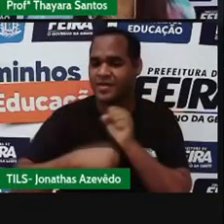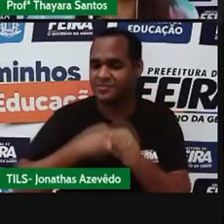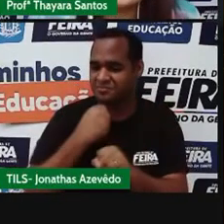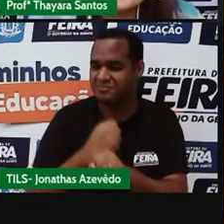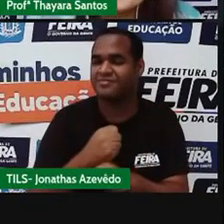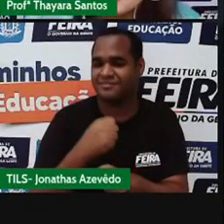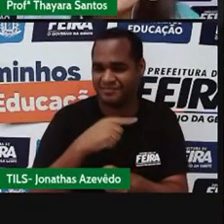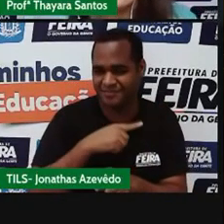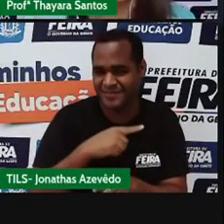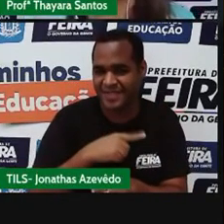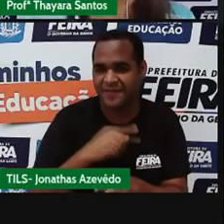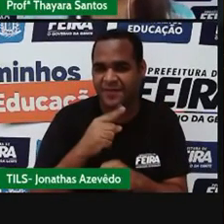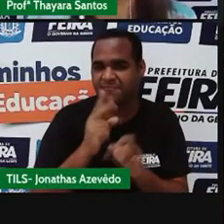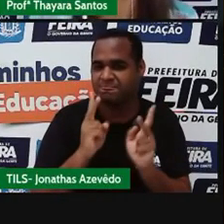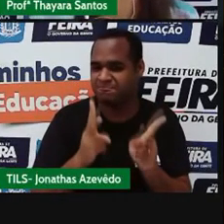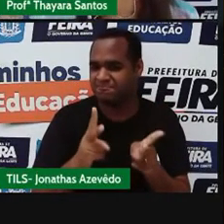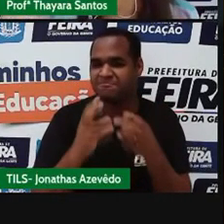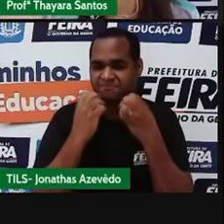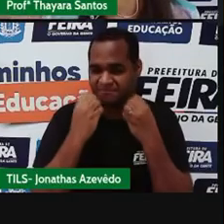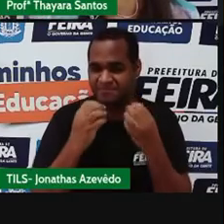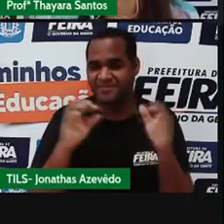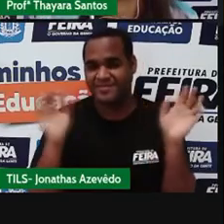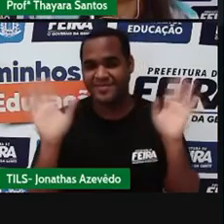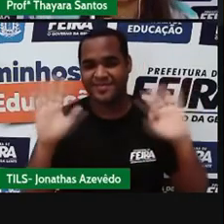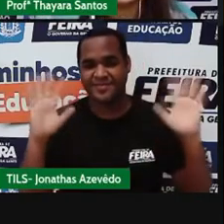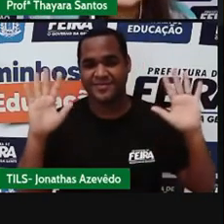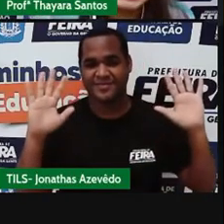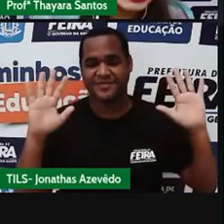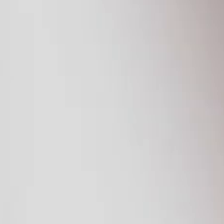vindo aí e a gente vai continuar por aqui. Tchau, tchau.